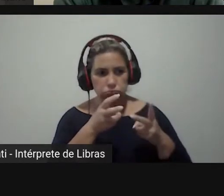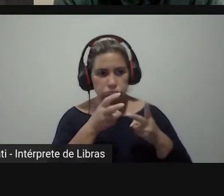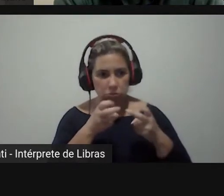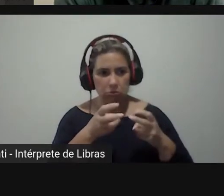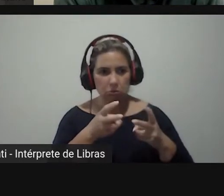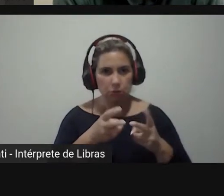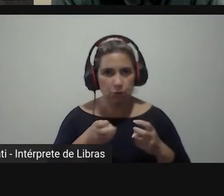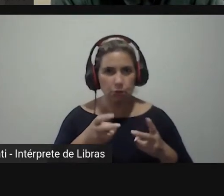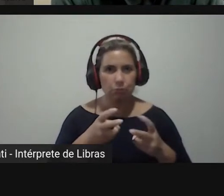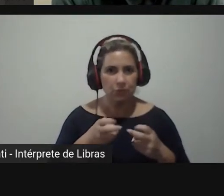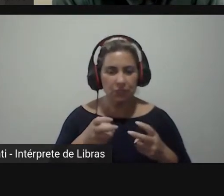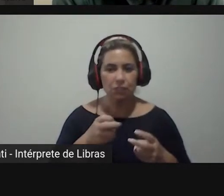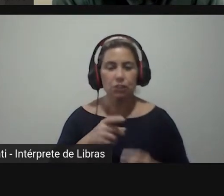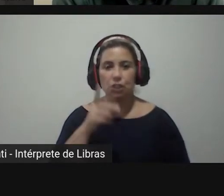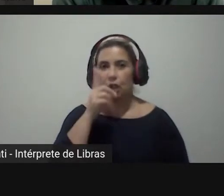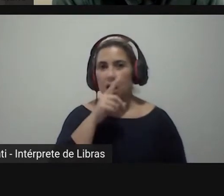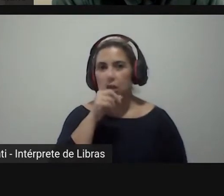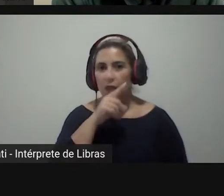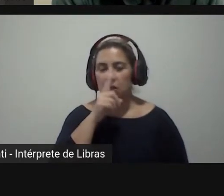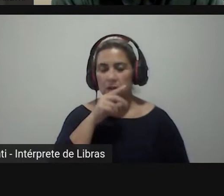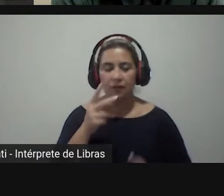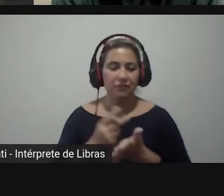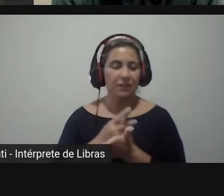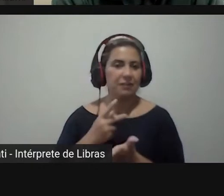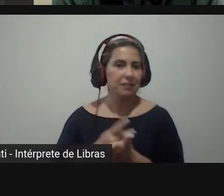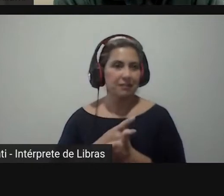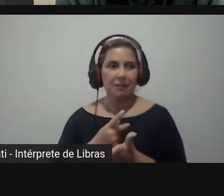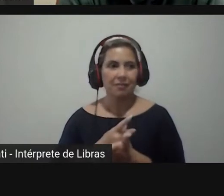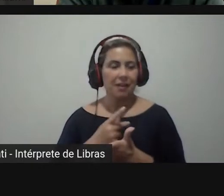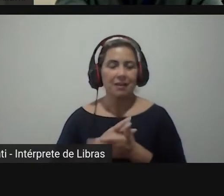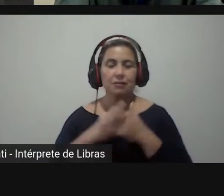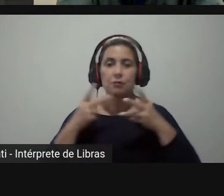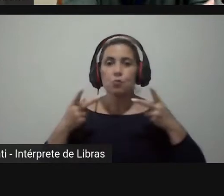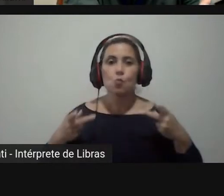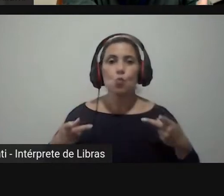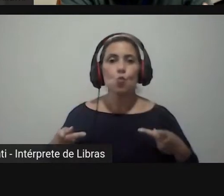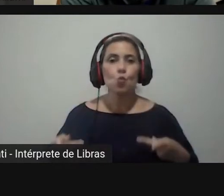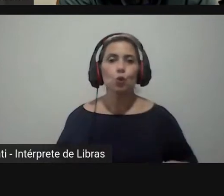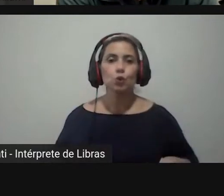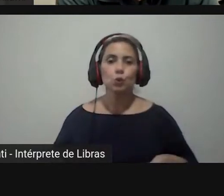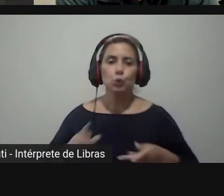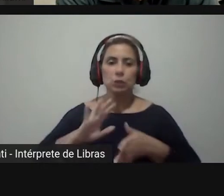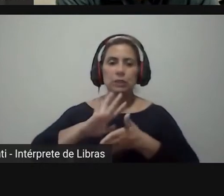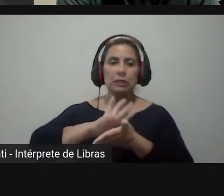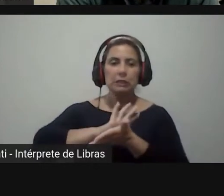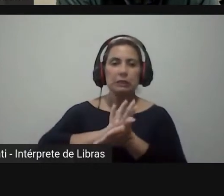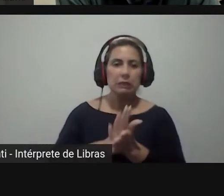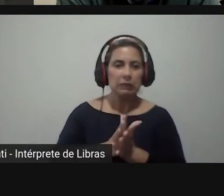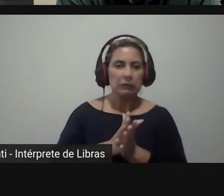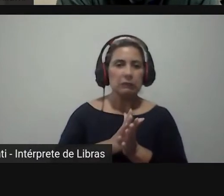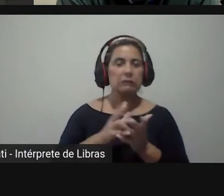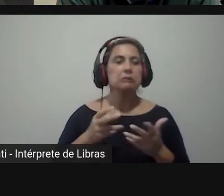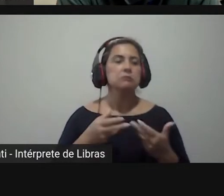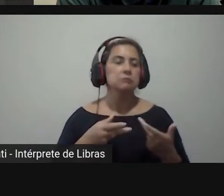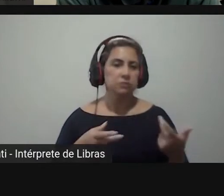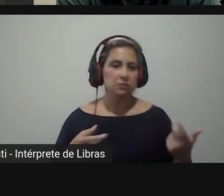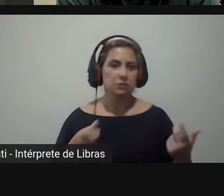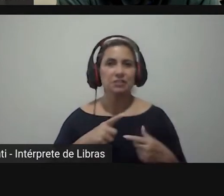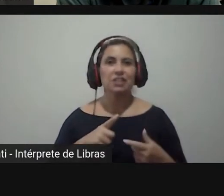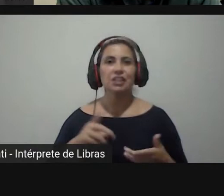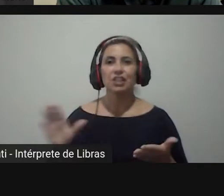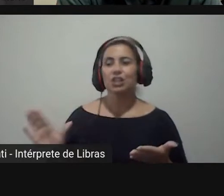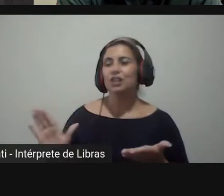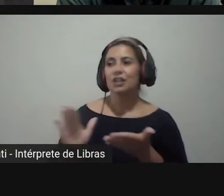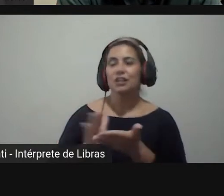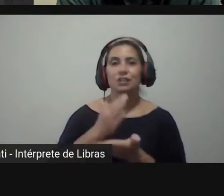as falhas humanas né os nossos comportamentos discriminatórios tiveram que tirar o robô do ar